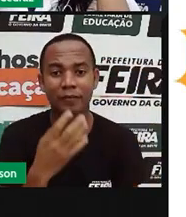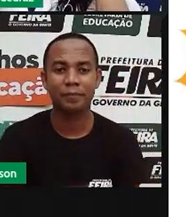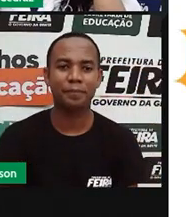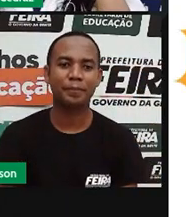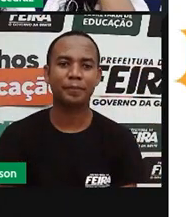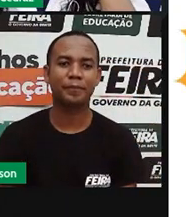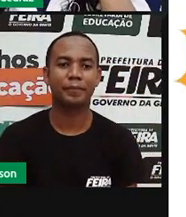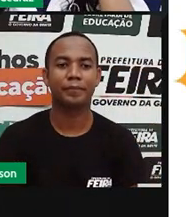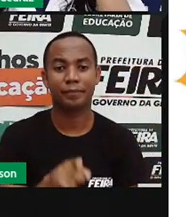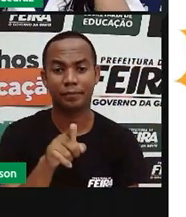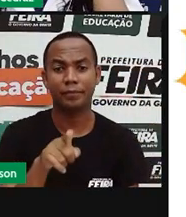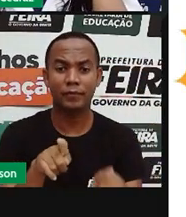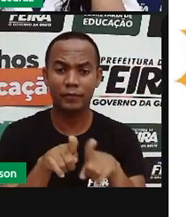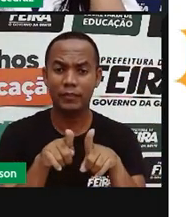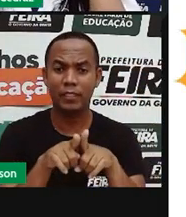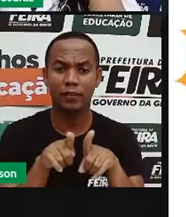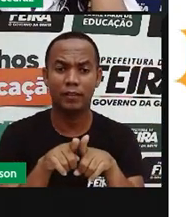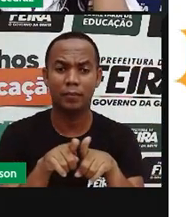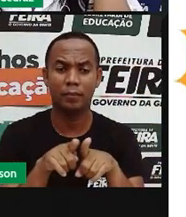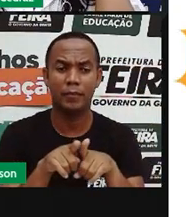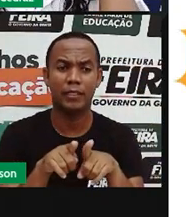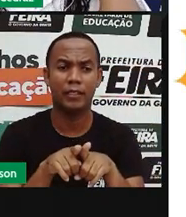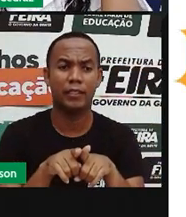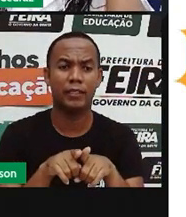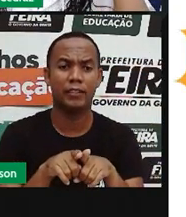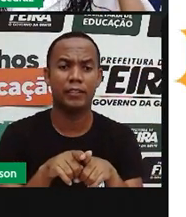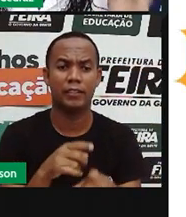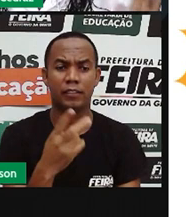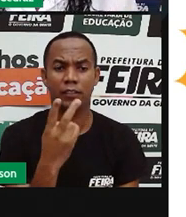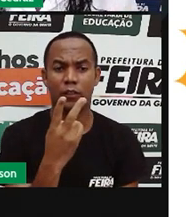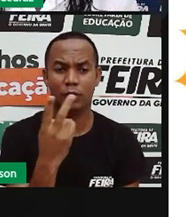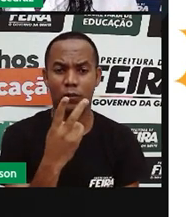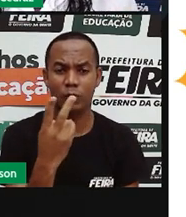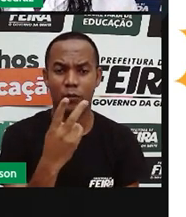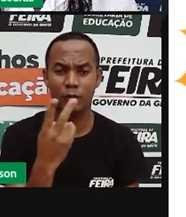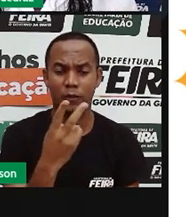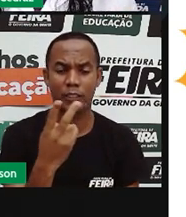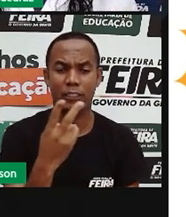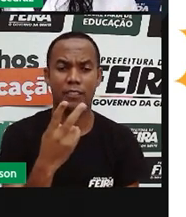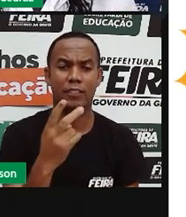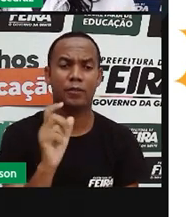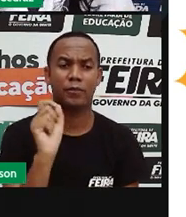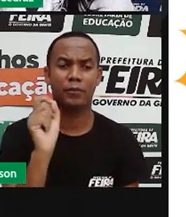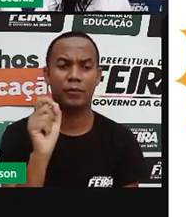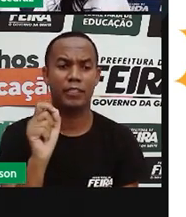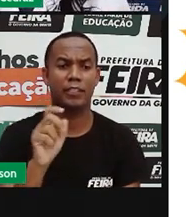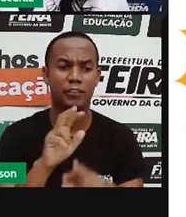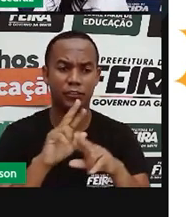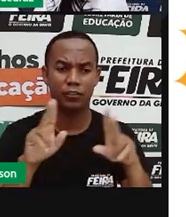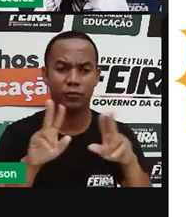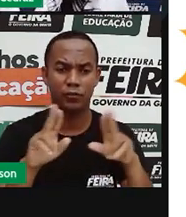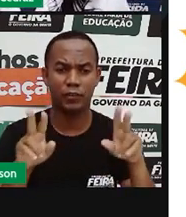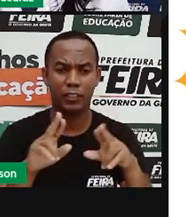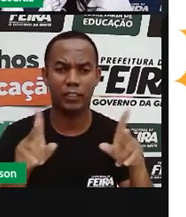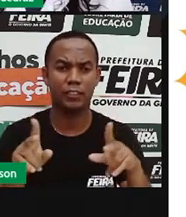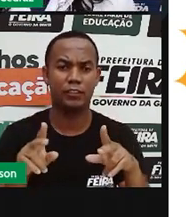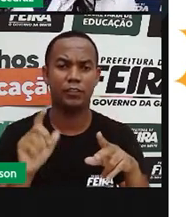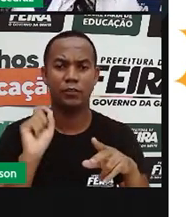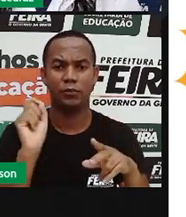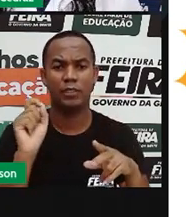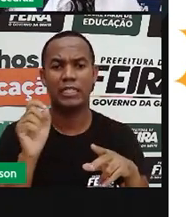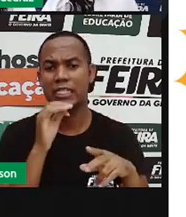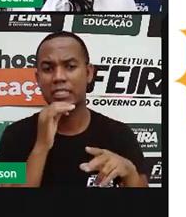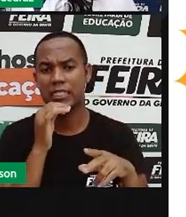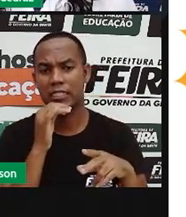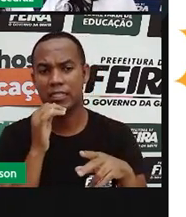Nós também vimos que existem dois tipos de fonte de valor. As naturais e